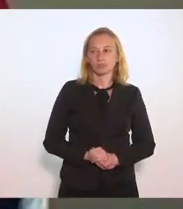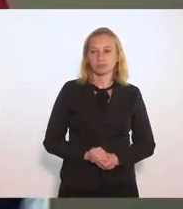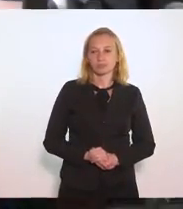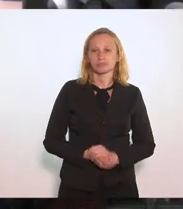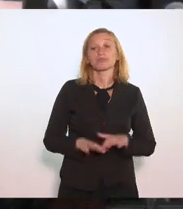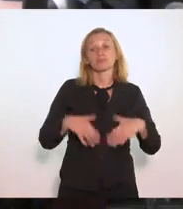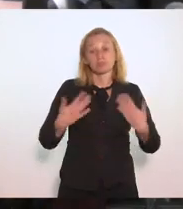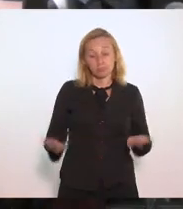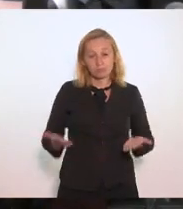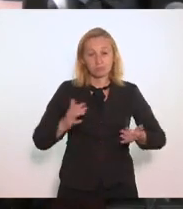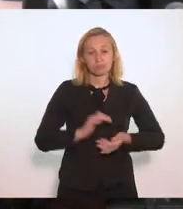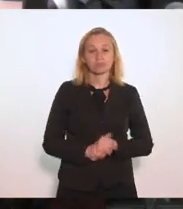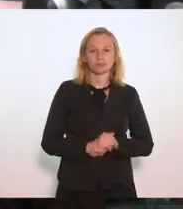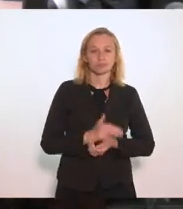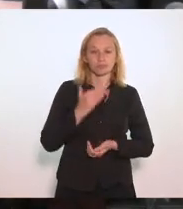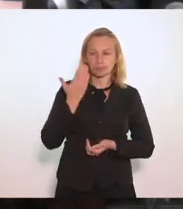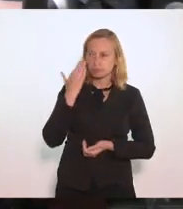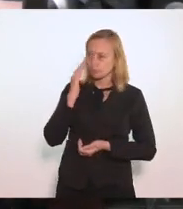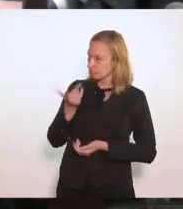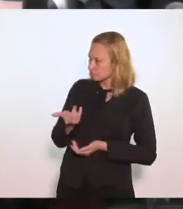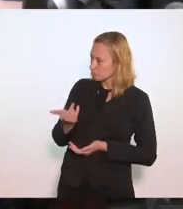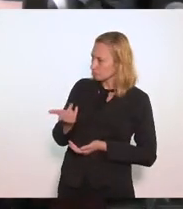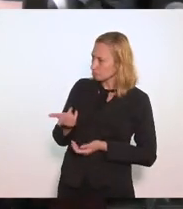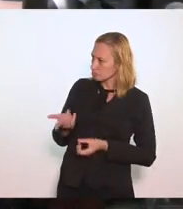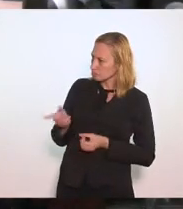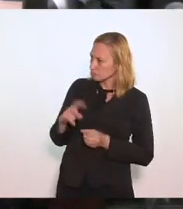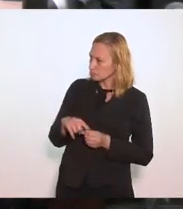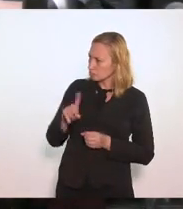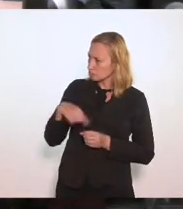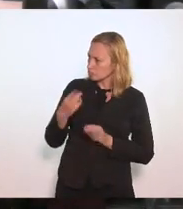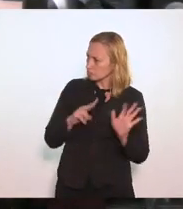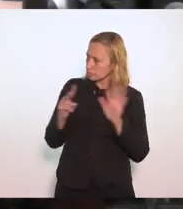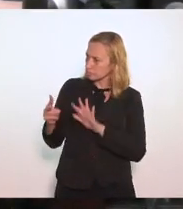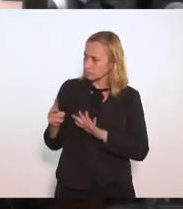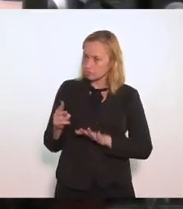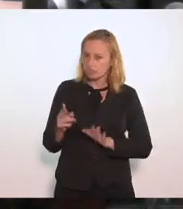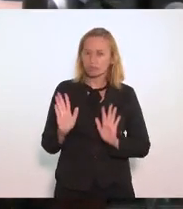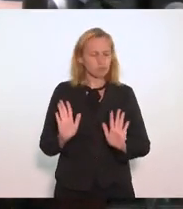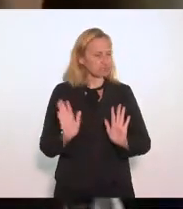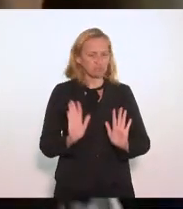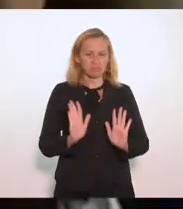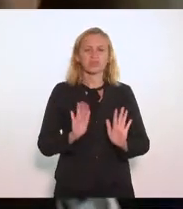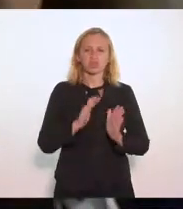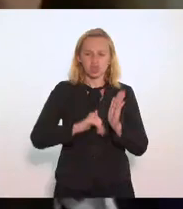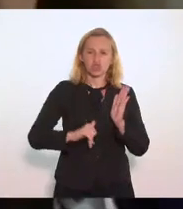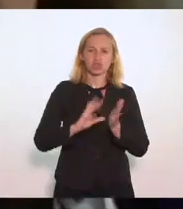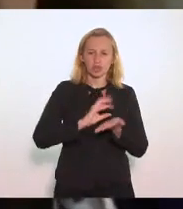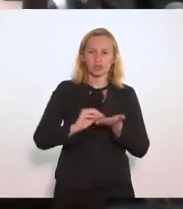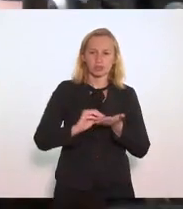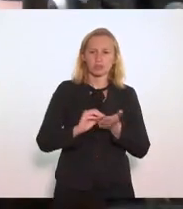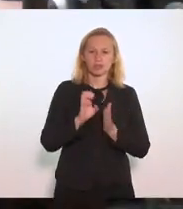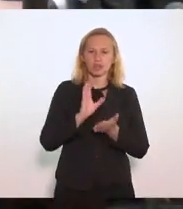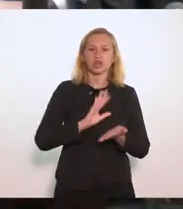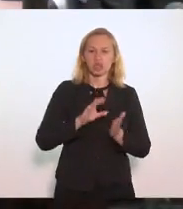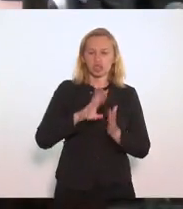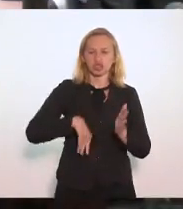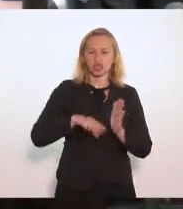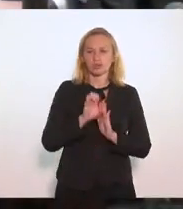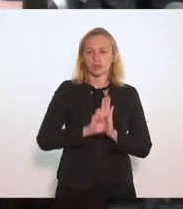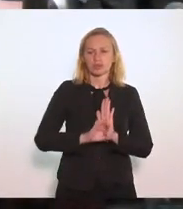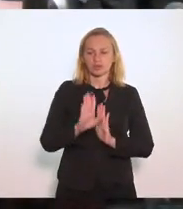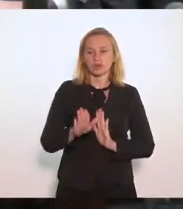Então Dá para fazer um entendimento Se não volta na próxima semana Não tem problema Não Eu retirei a emenda Presidente retirou Ok